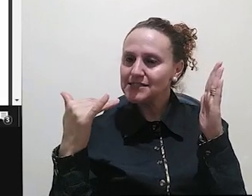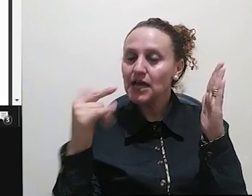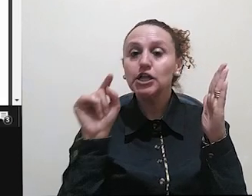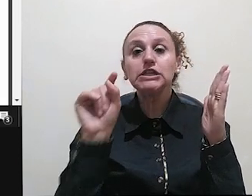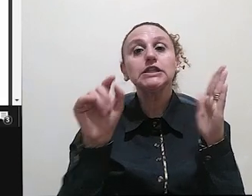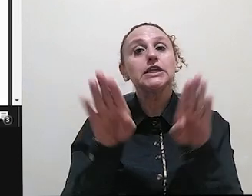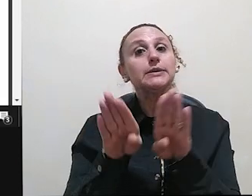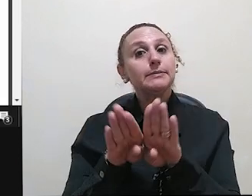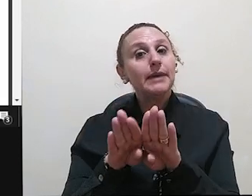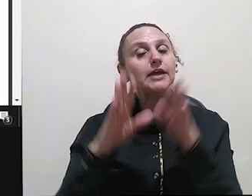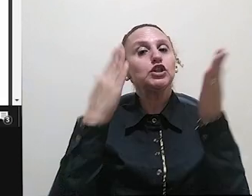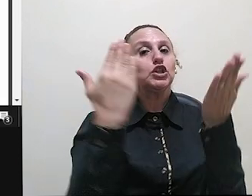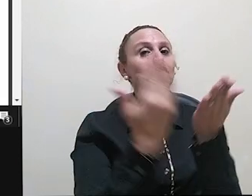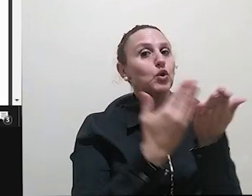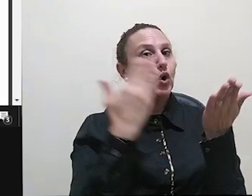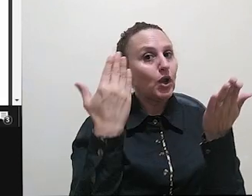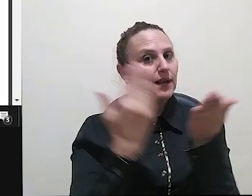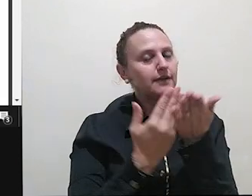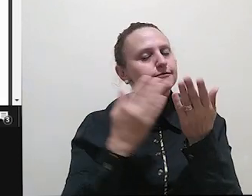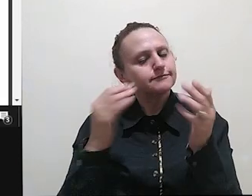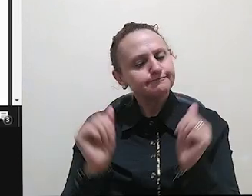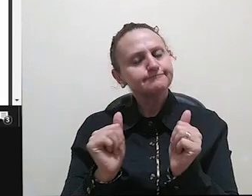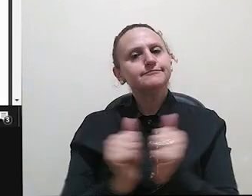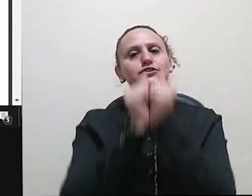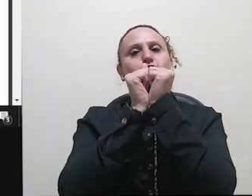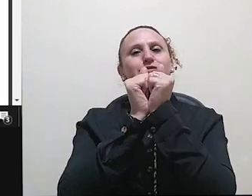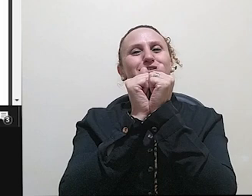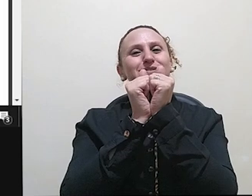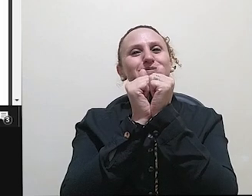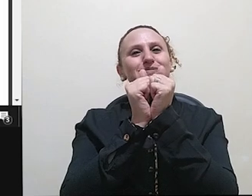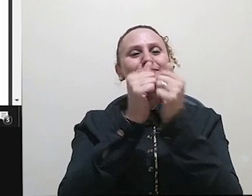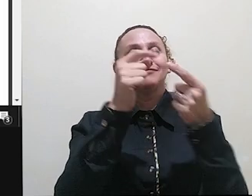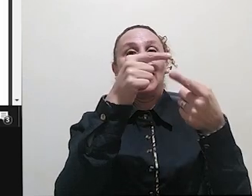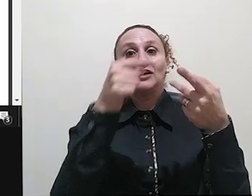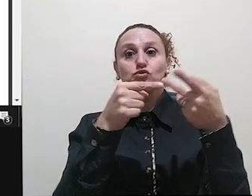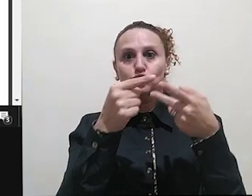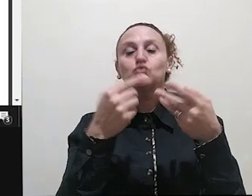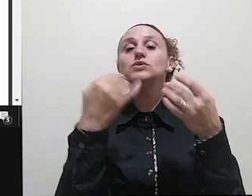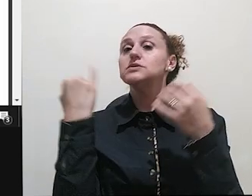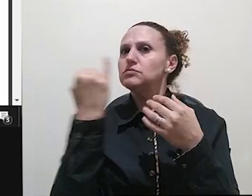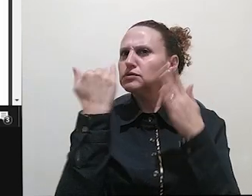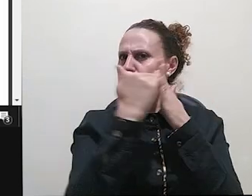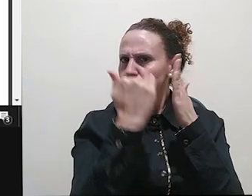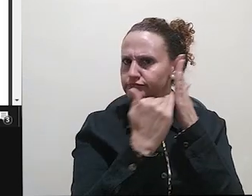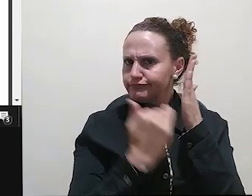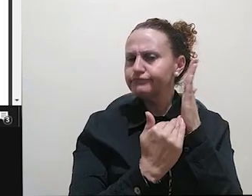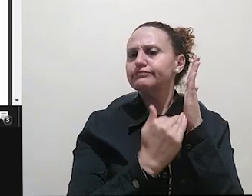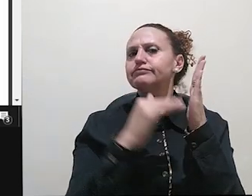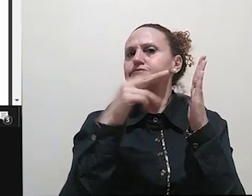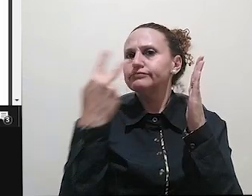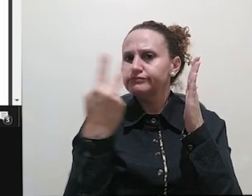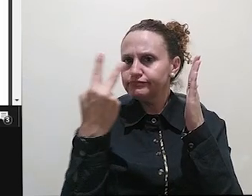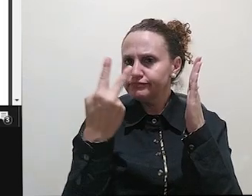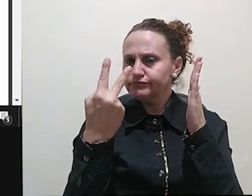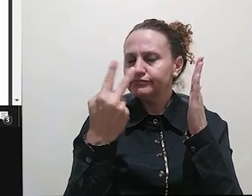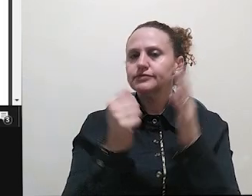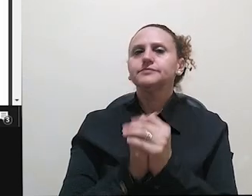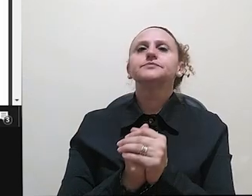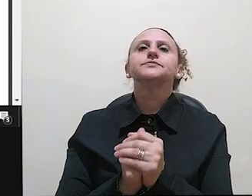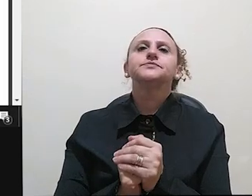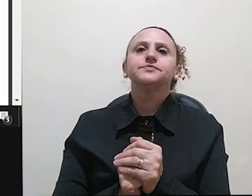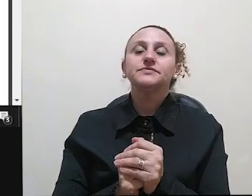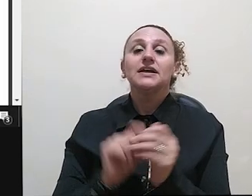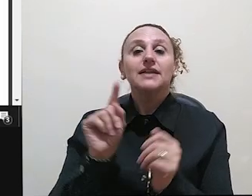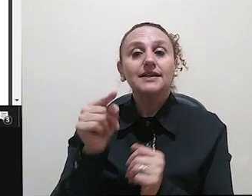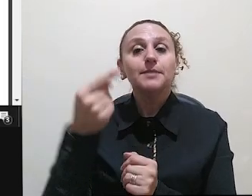revista já está escrito, né, essa informação, mas é importante que vocês coloquem isso. E na sequência